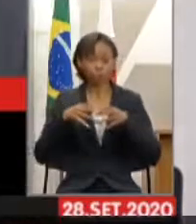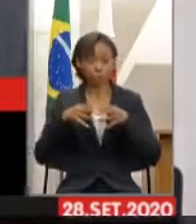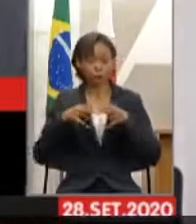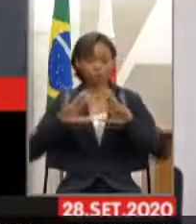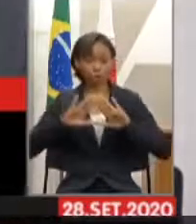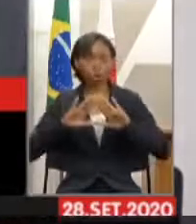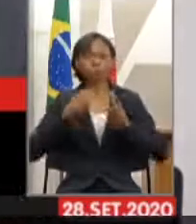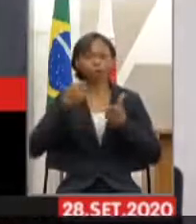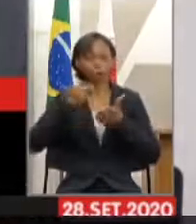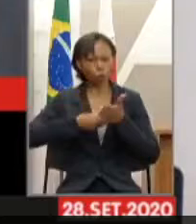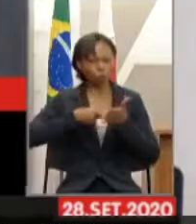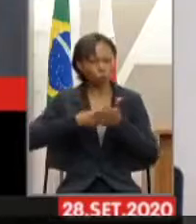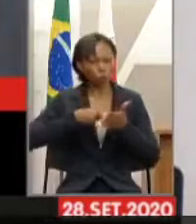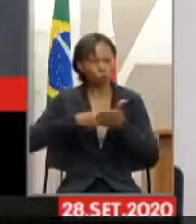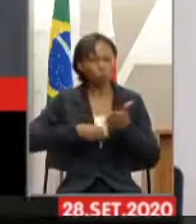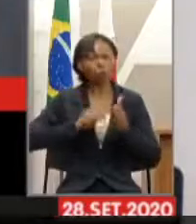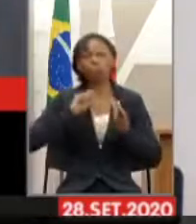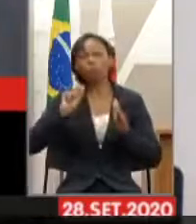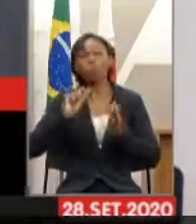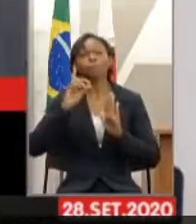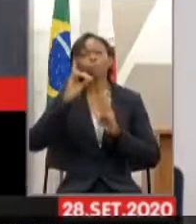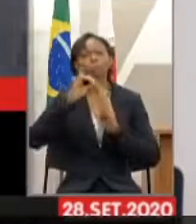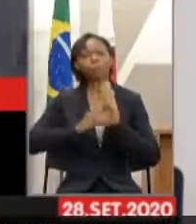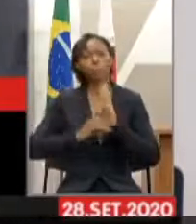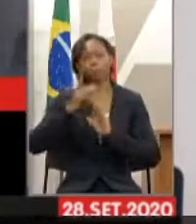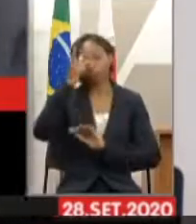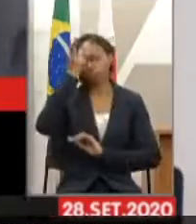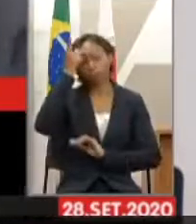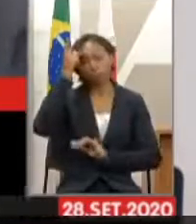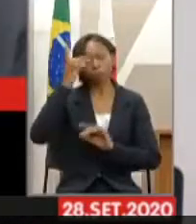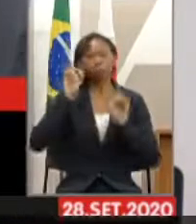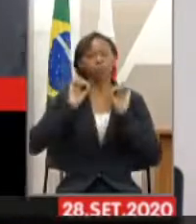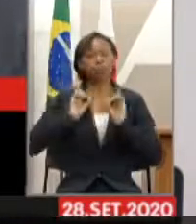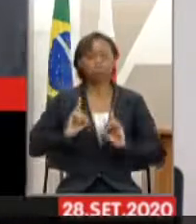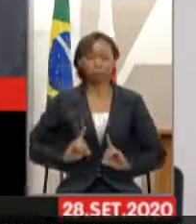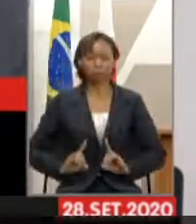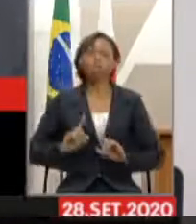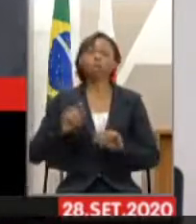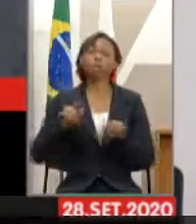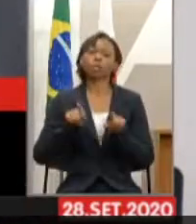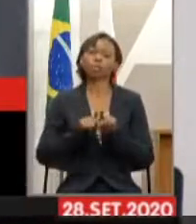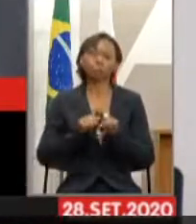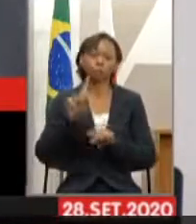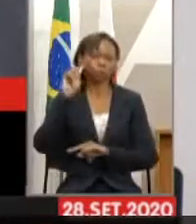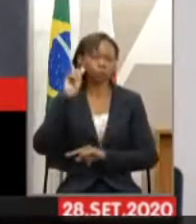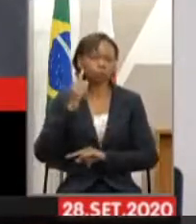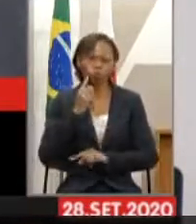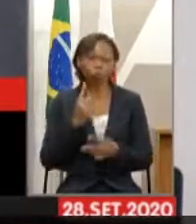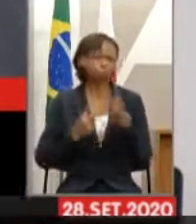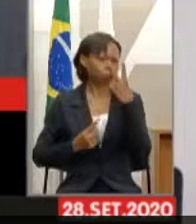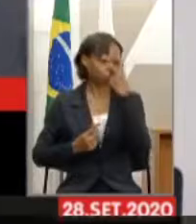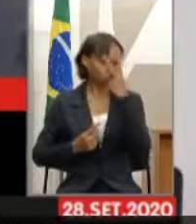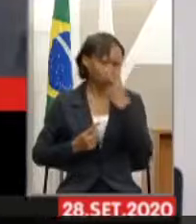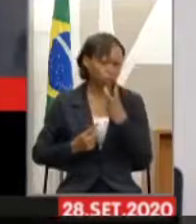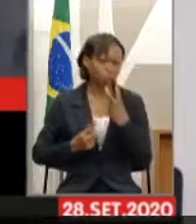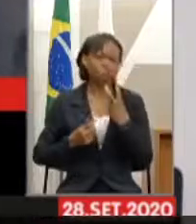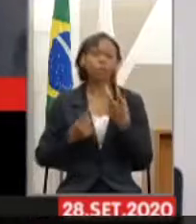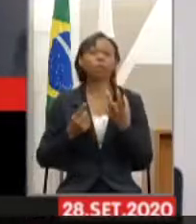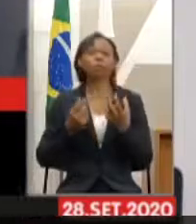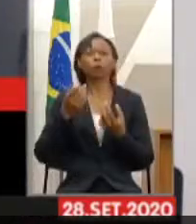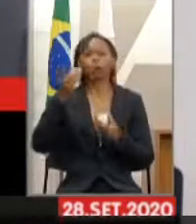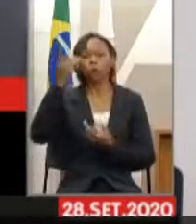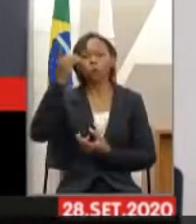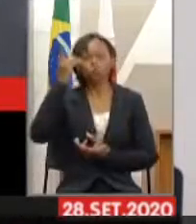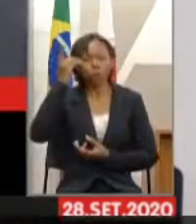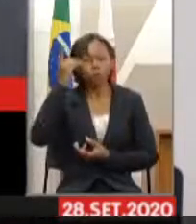cobramos os direitos da pessoa com deficiência, dos surdos, dos cegos, do DAO,